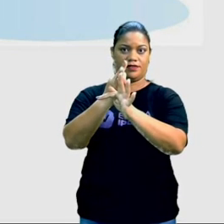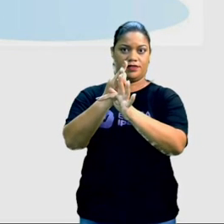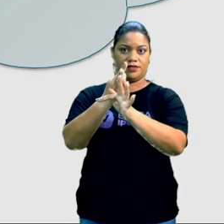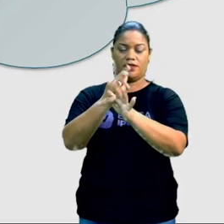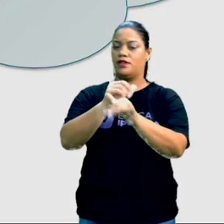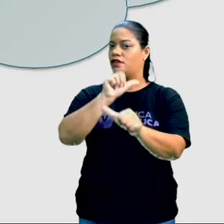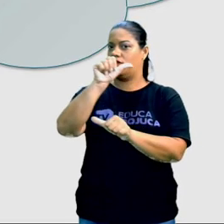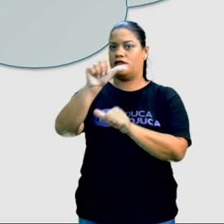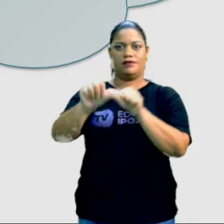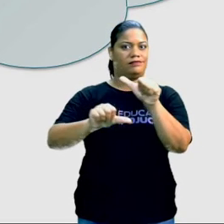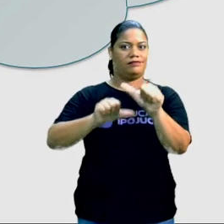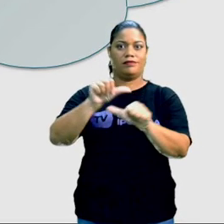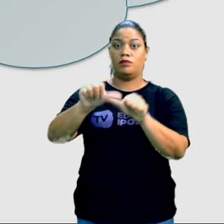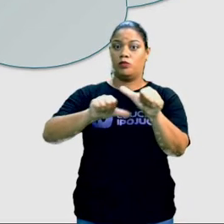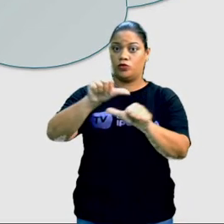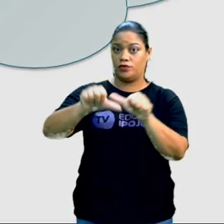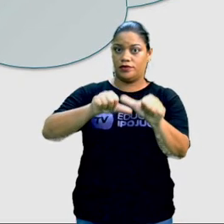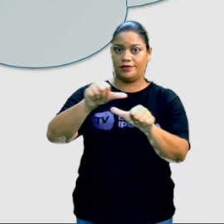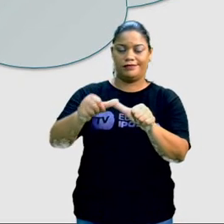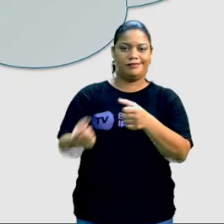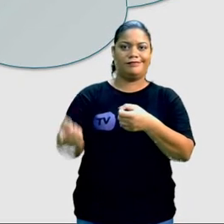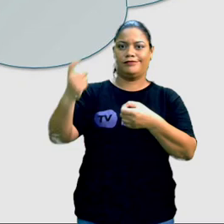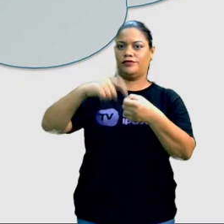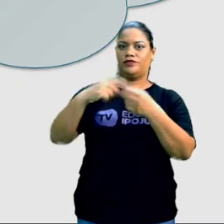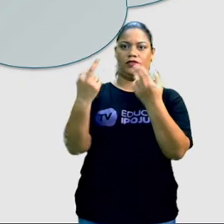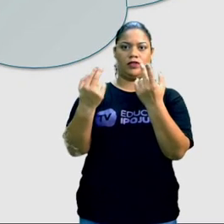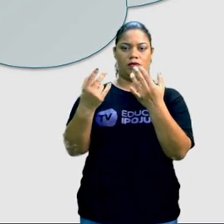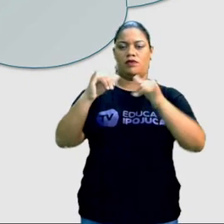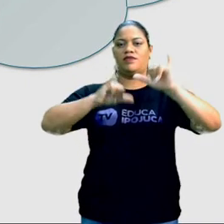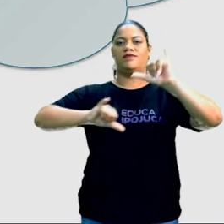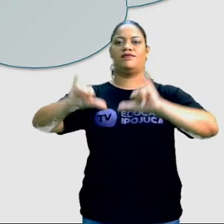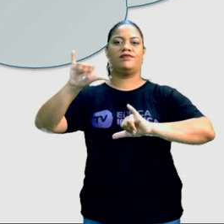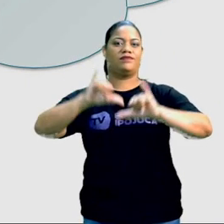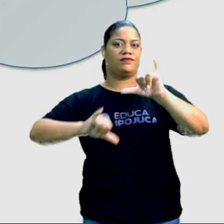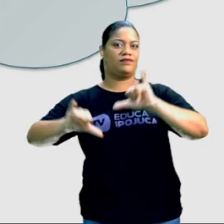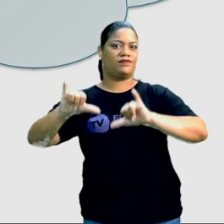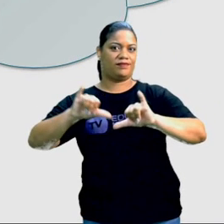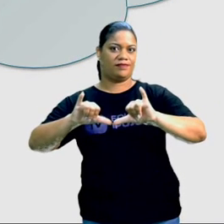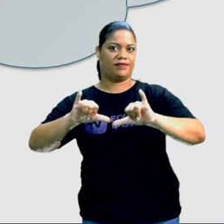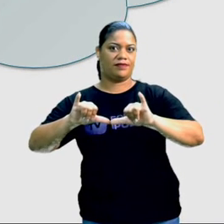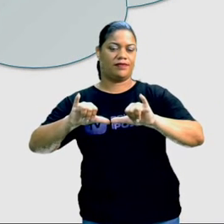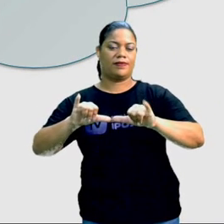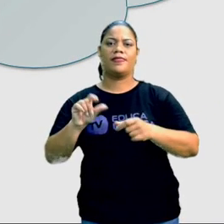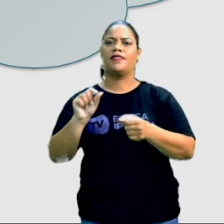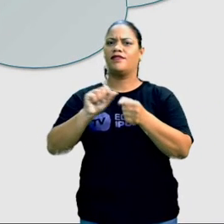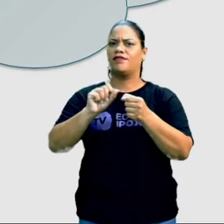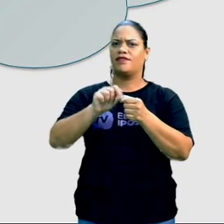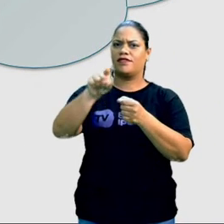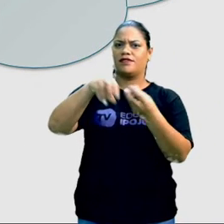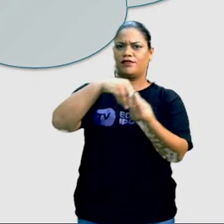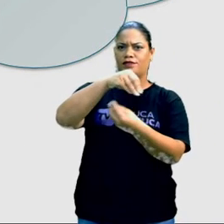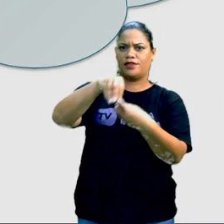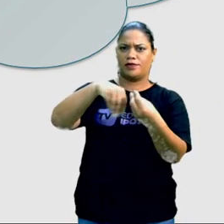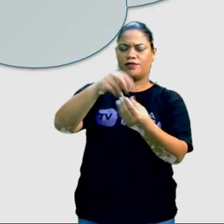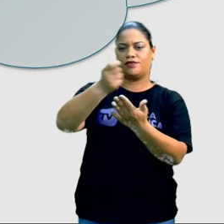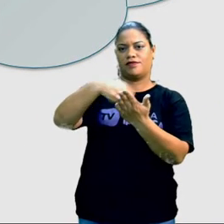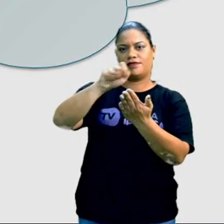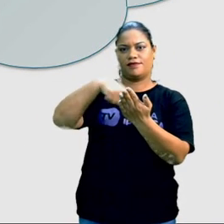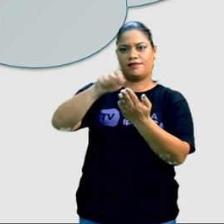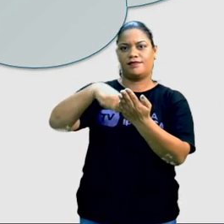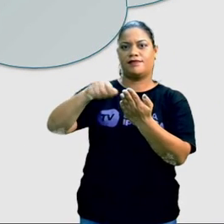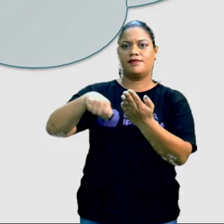não, reversível ele não consegue mais. Então, reproduza uma mistura e anote